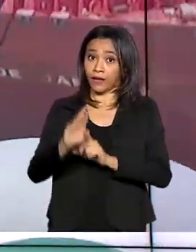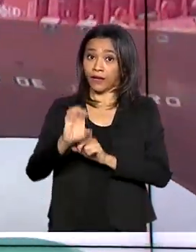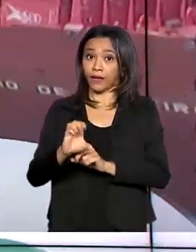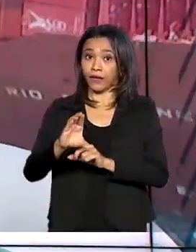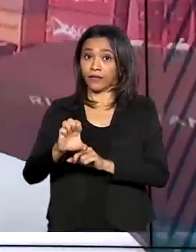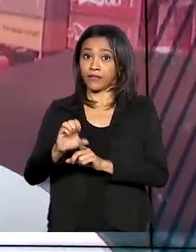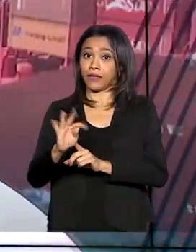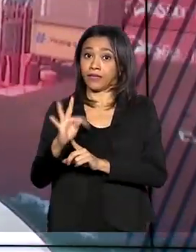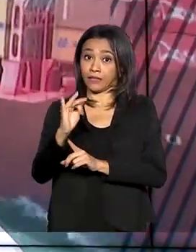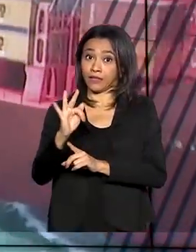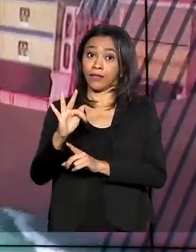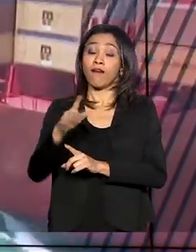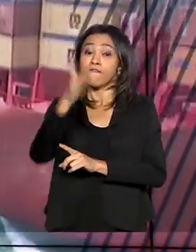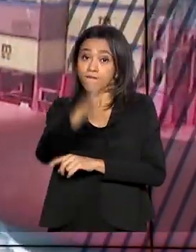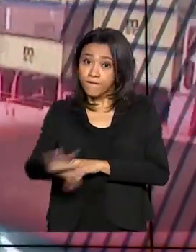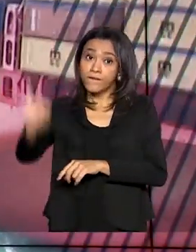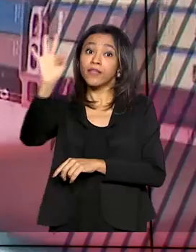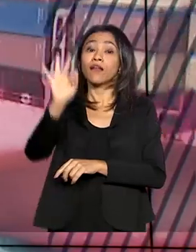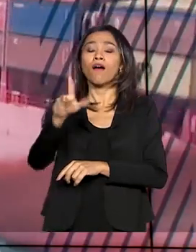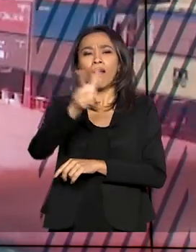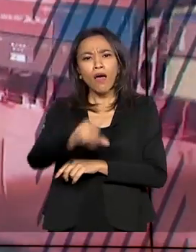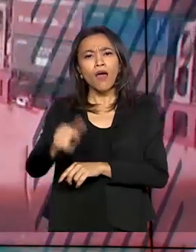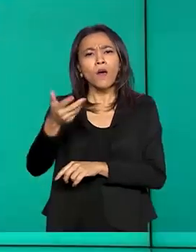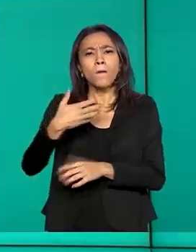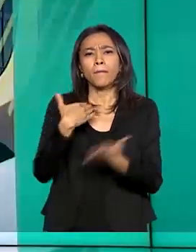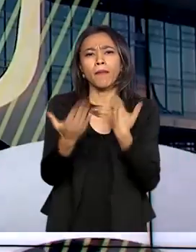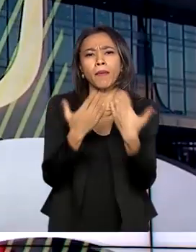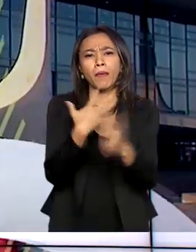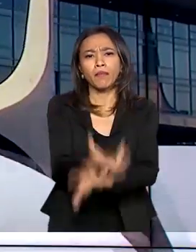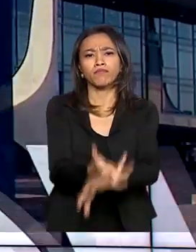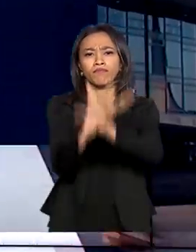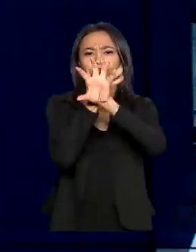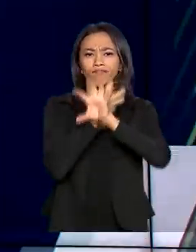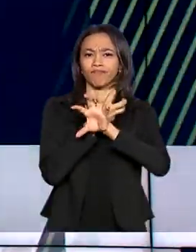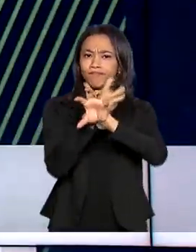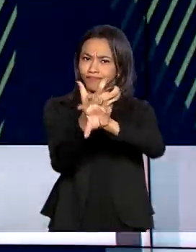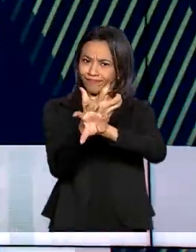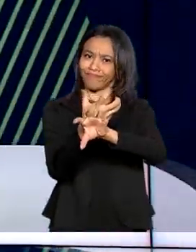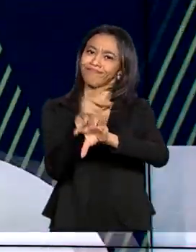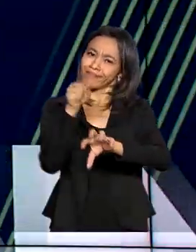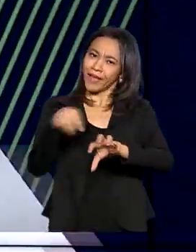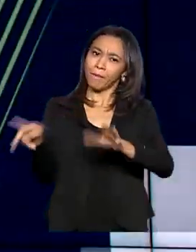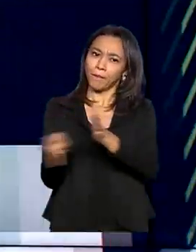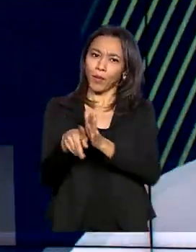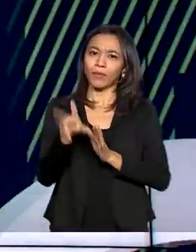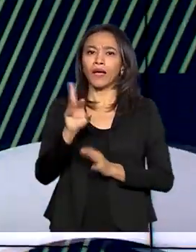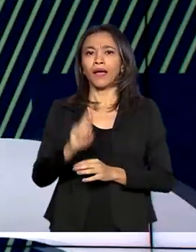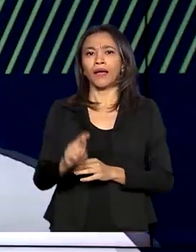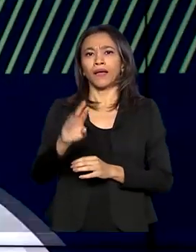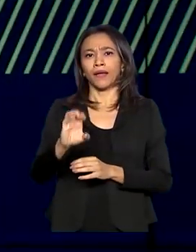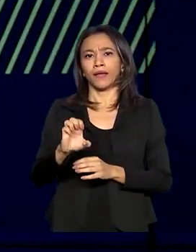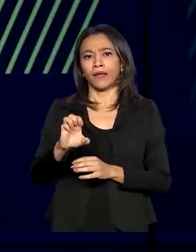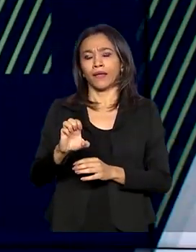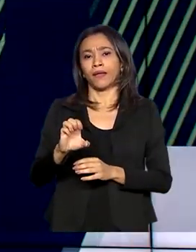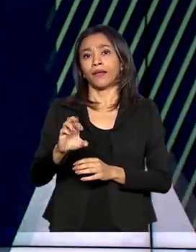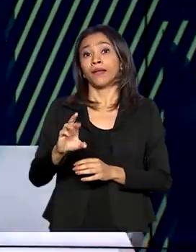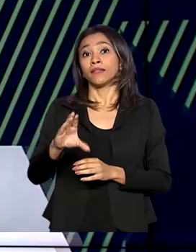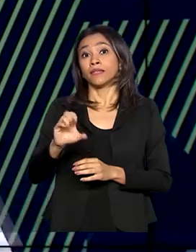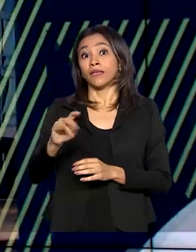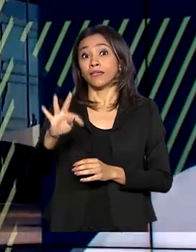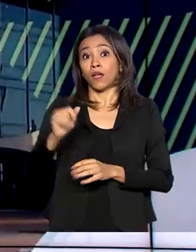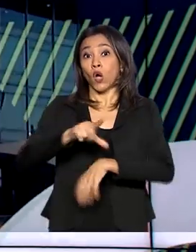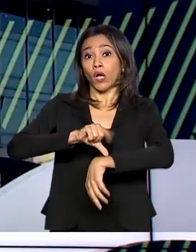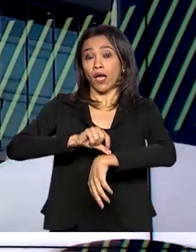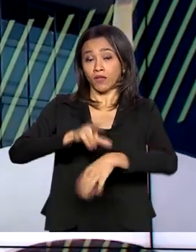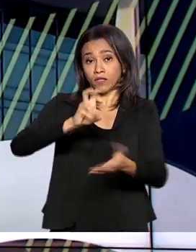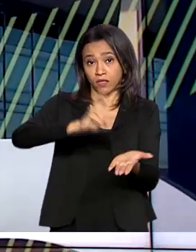bate-papo virtual para ajudar no acesso a serviços online. É o chat da Receita. O horário de atendimento é das 7 da